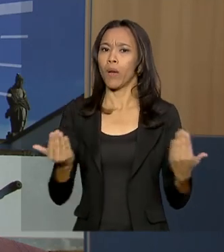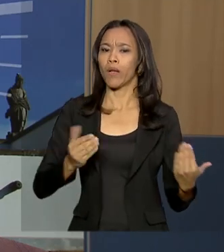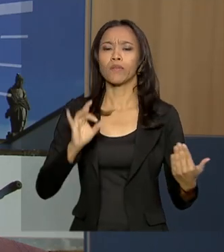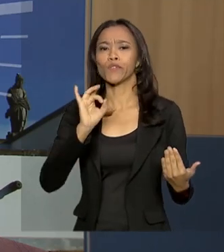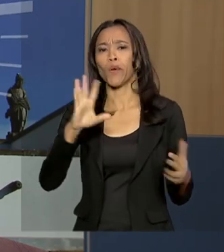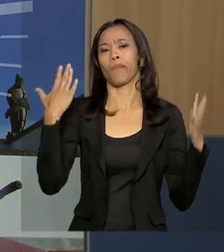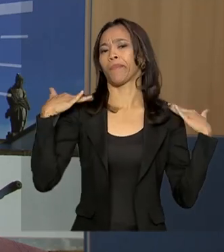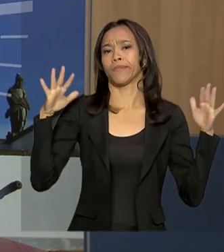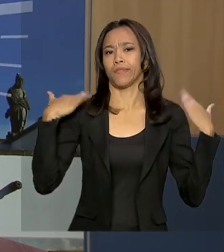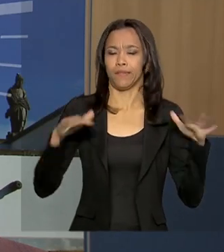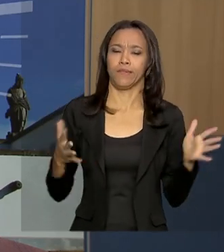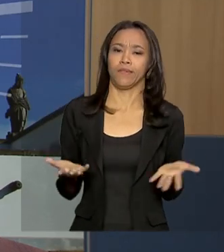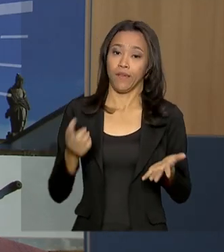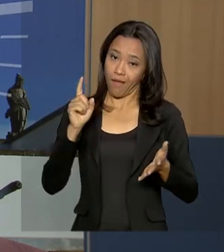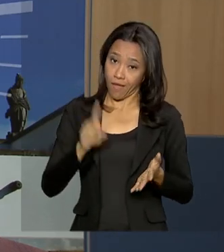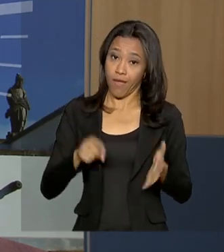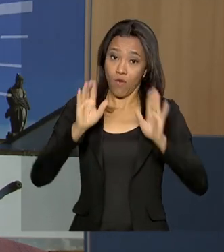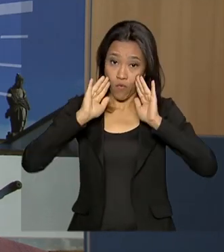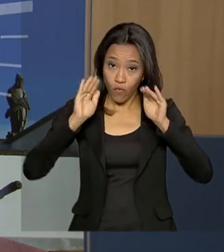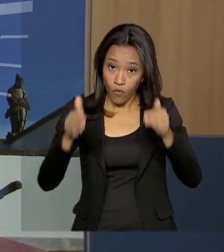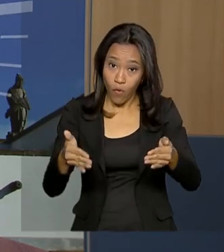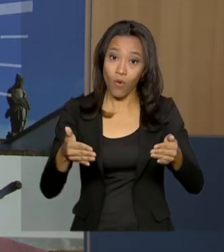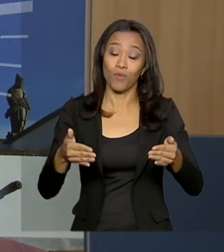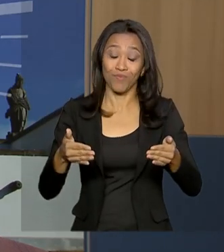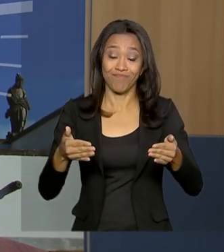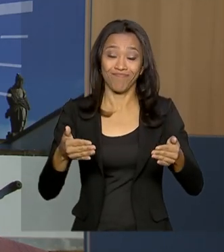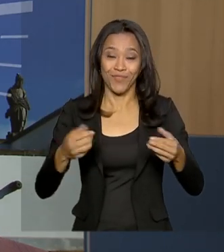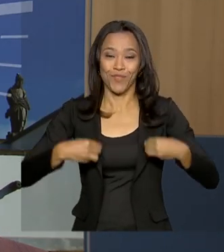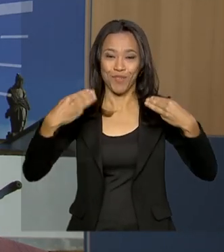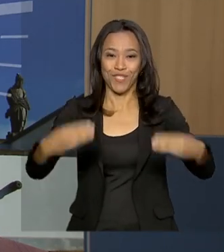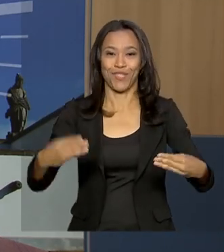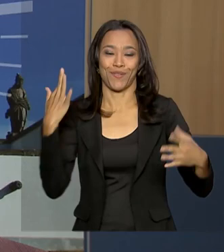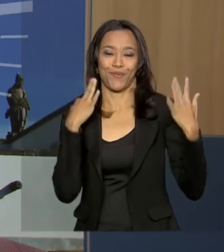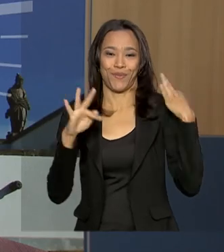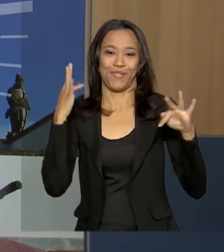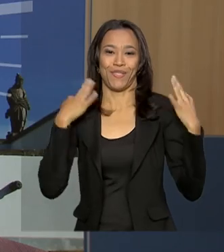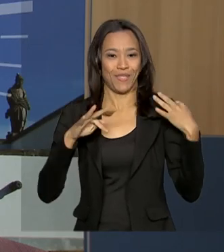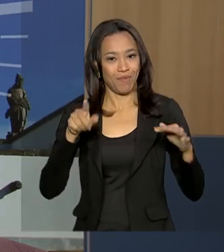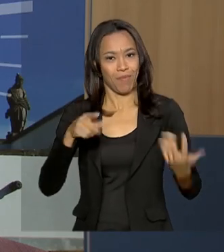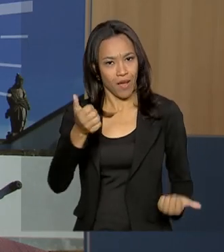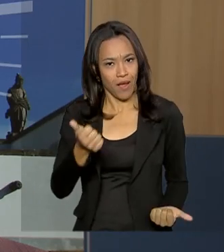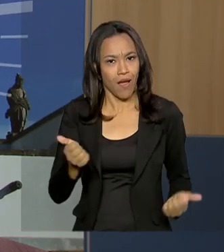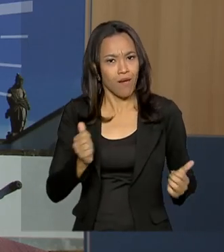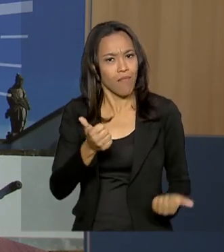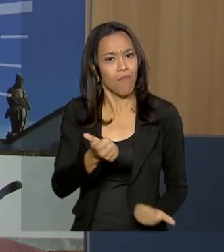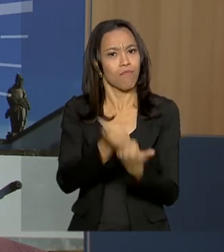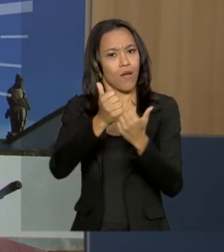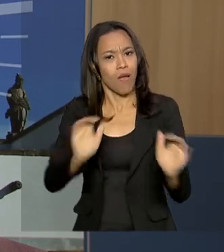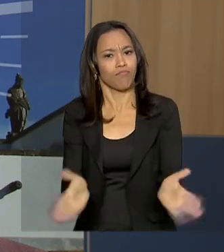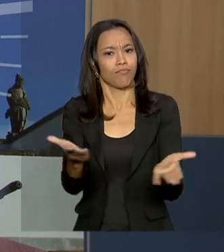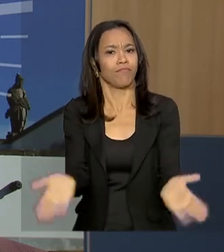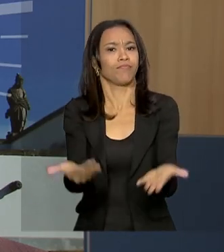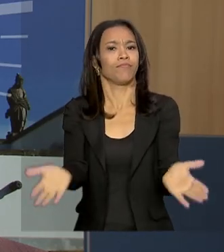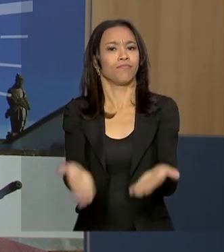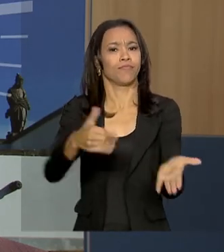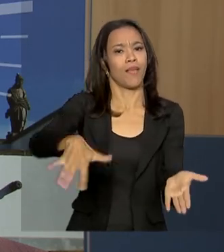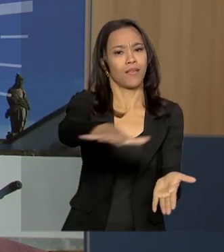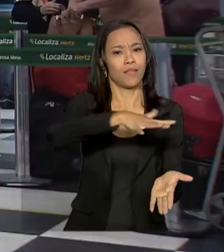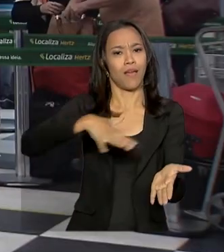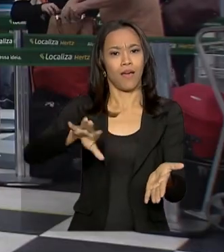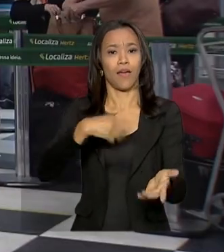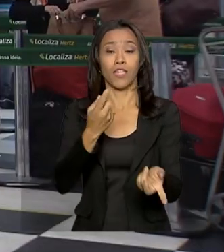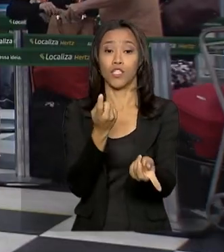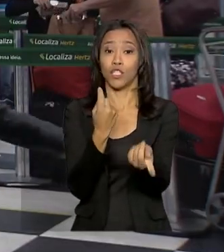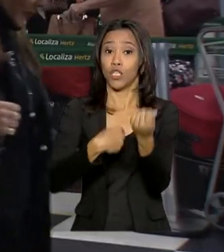importante que o Ministério do Turismo tem tomado aqui na nossa gestão para potencializar cada vez mais o turismo de negócios no nosso país.